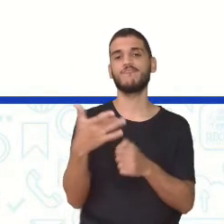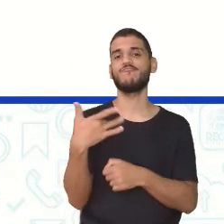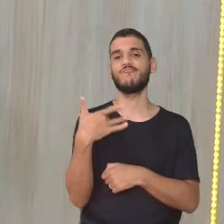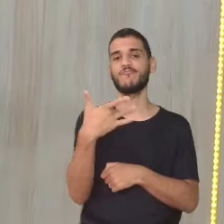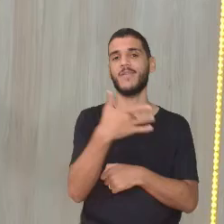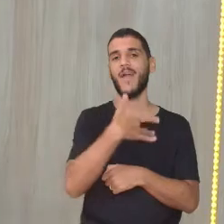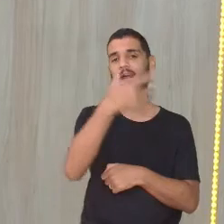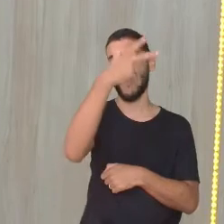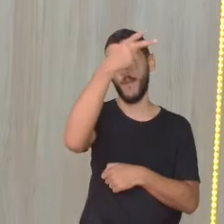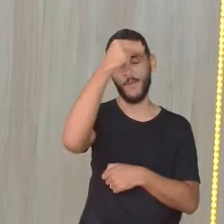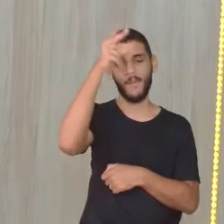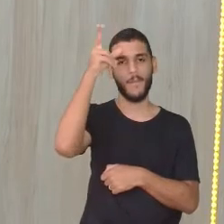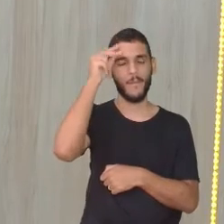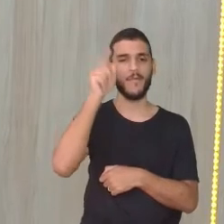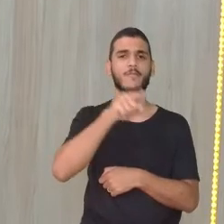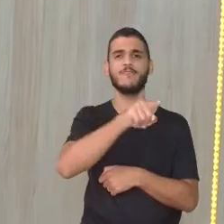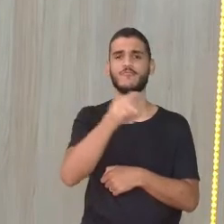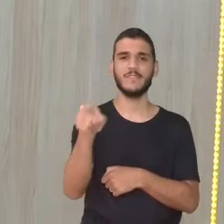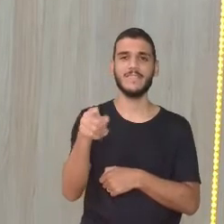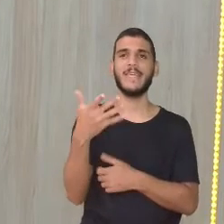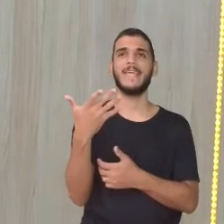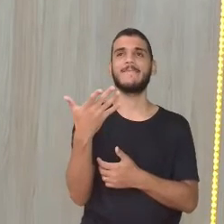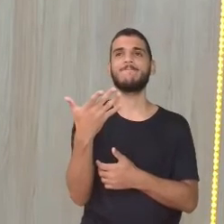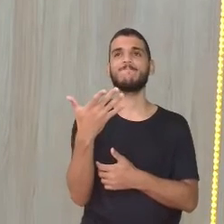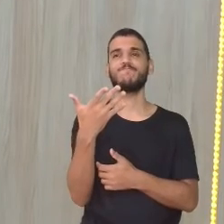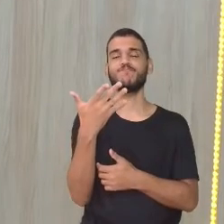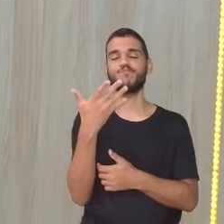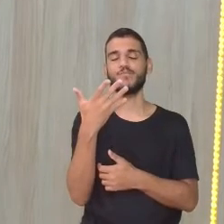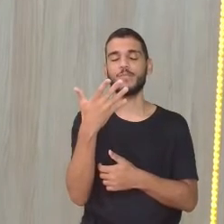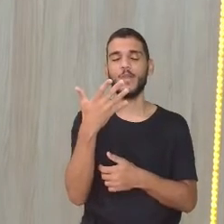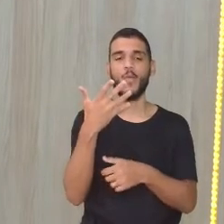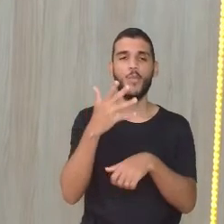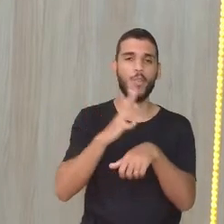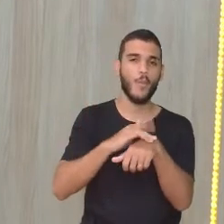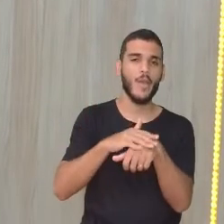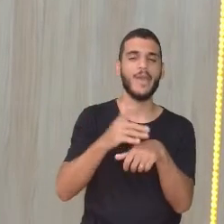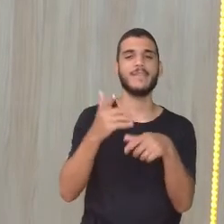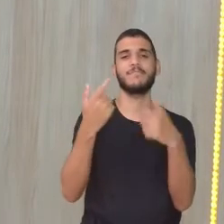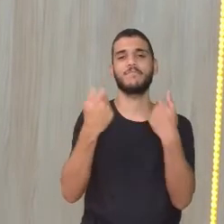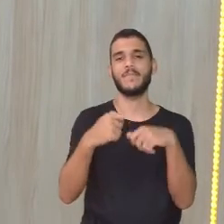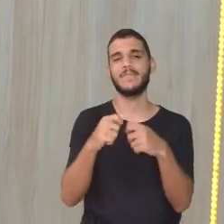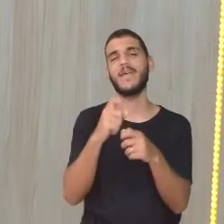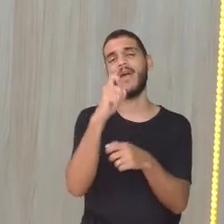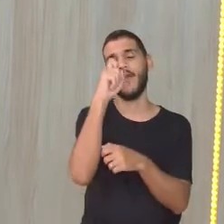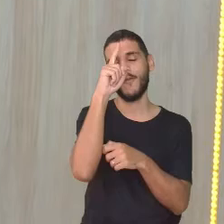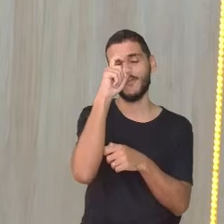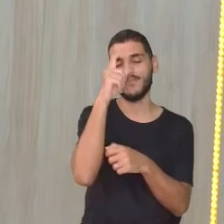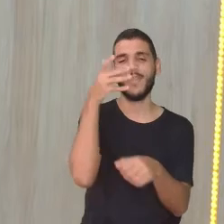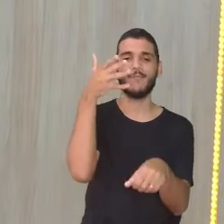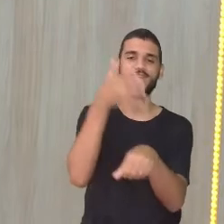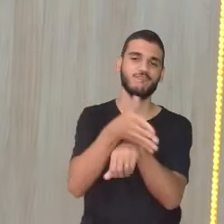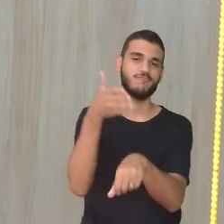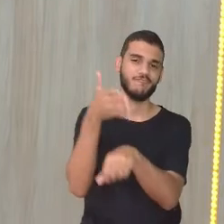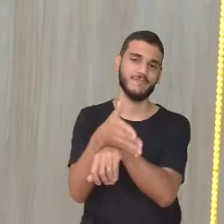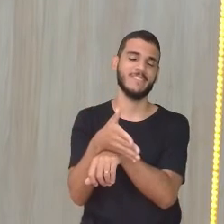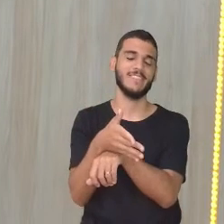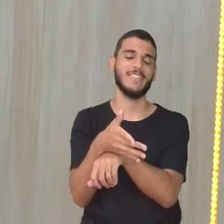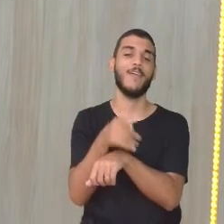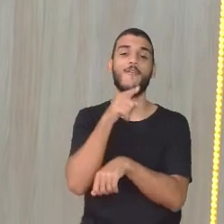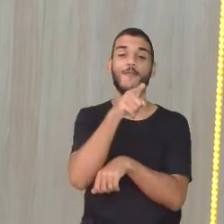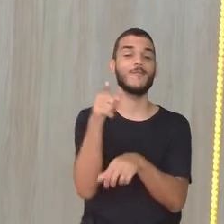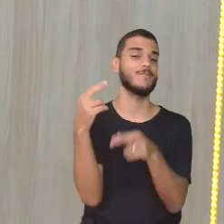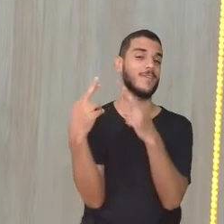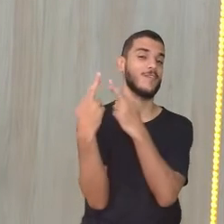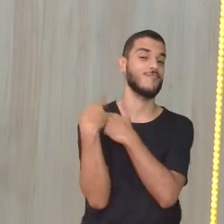Você pode ficar doente, né? E ter que depender de um hospital. Ficar doente por uma ação que você mesmo fez,